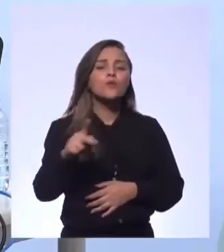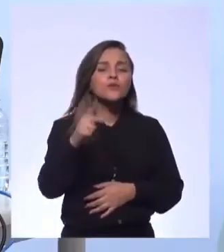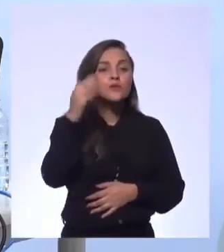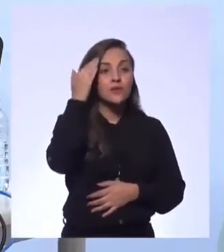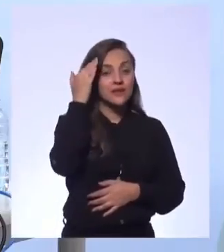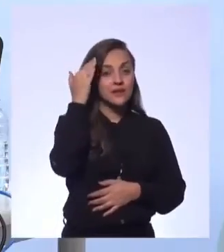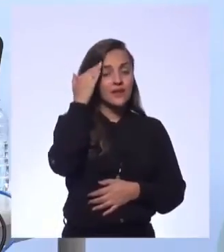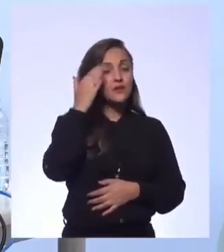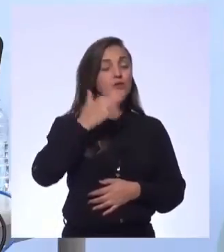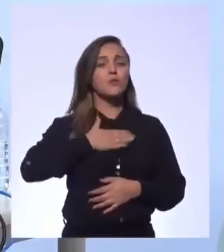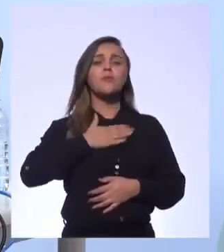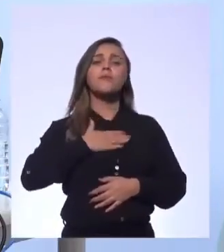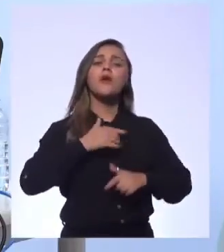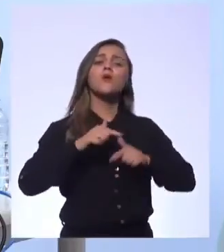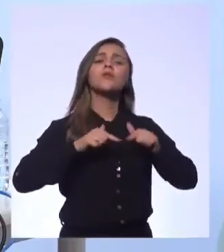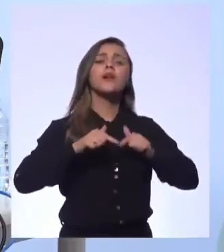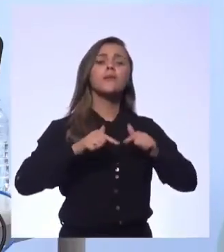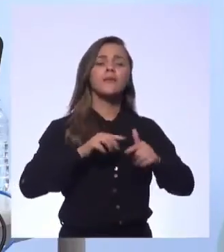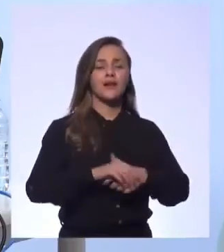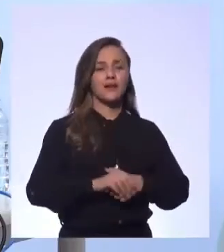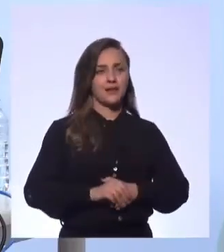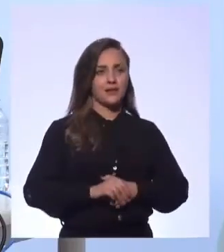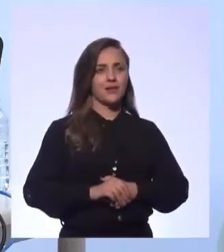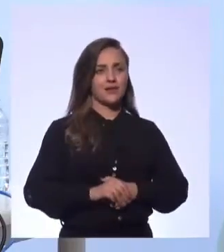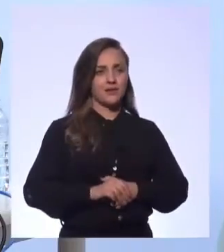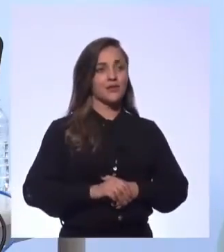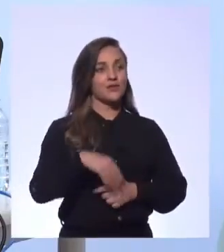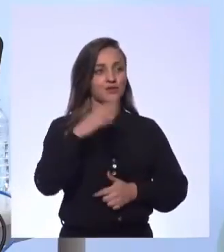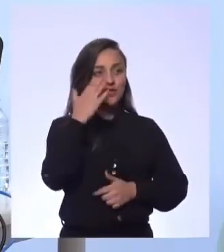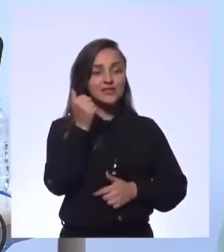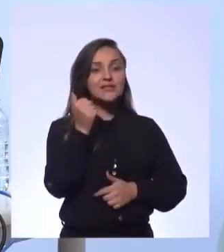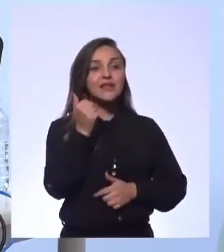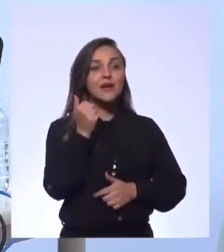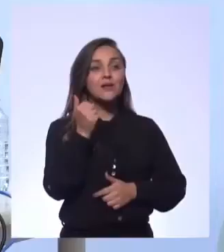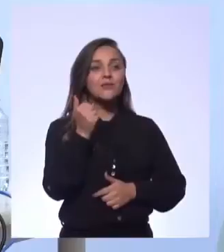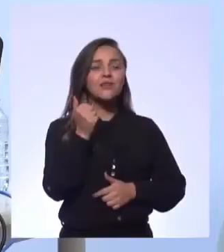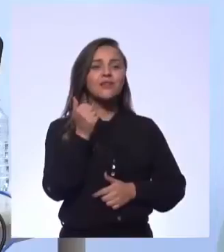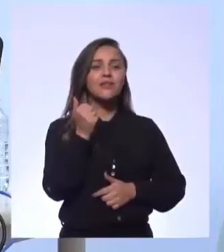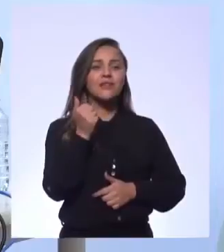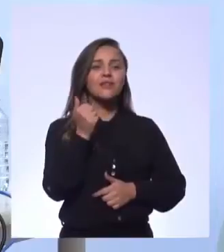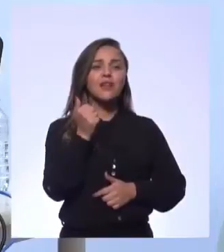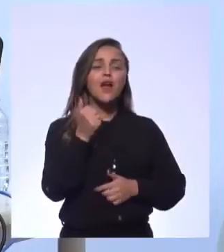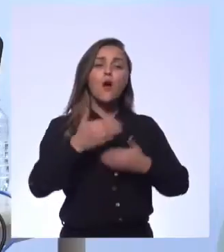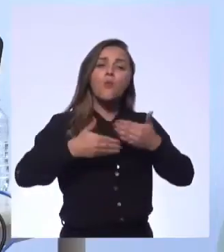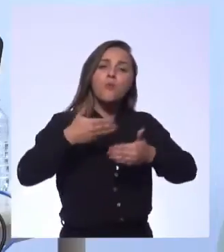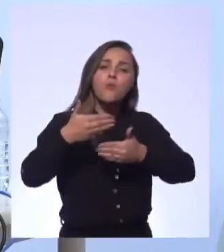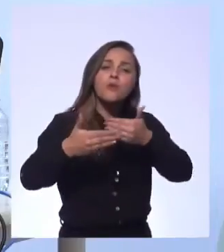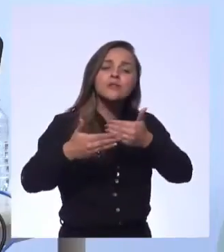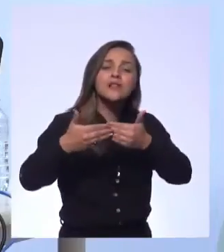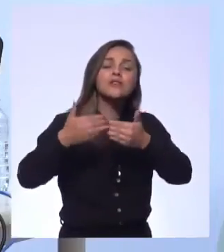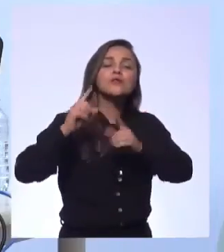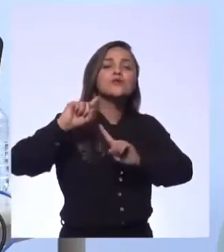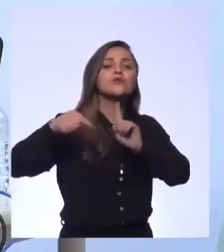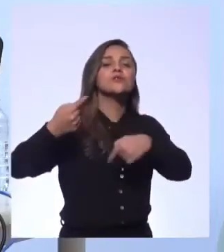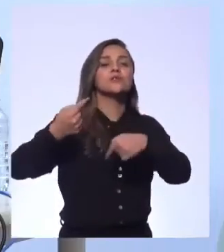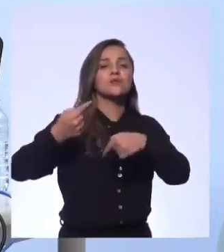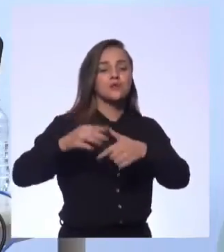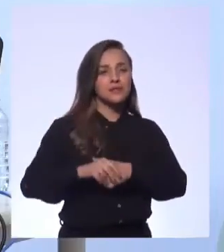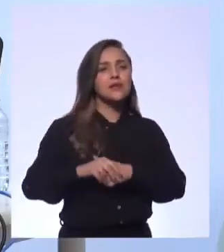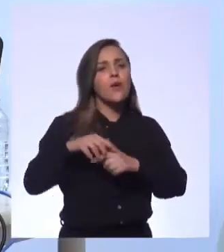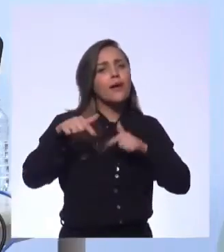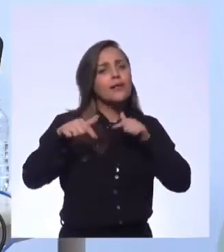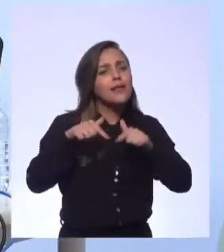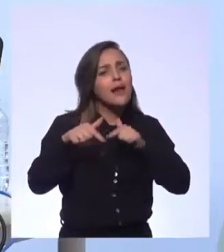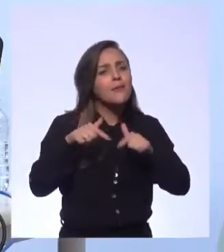trabalho dele, ele sabe que parte daquilo, inclusive, faz parte desse processo de transformação. Que é trabalho, né? É trabalho.